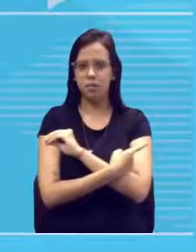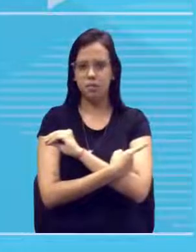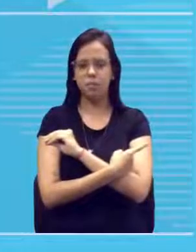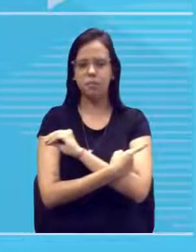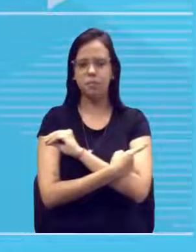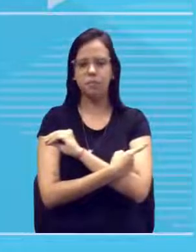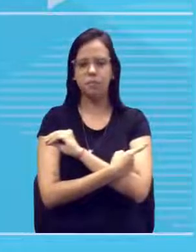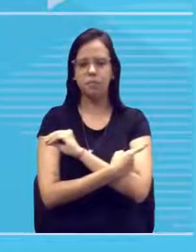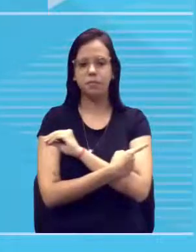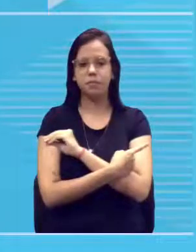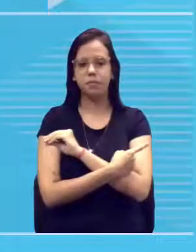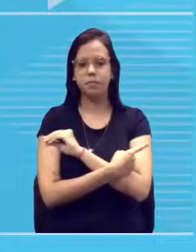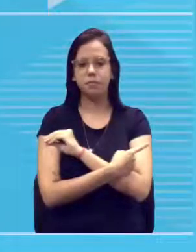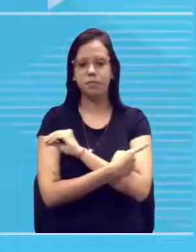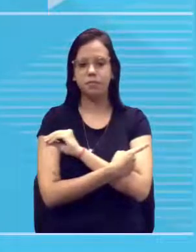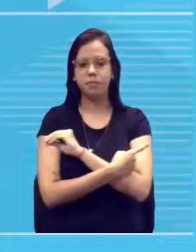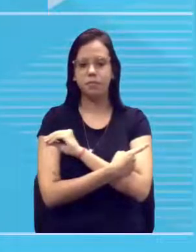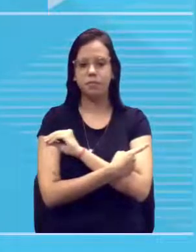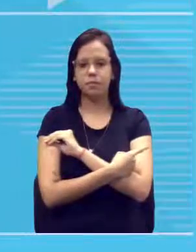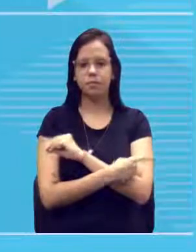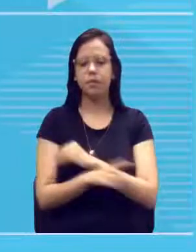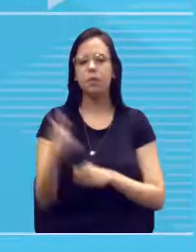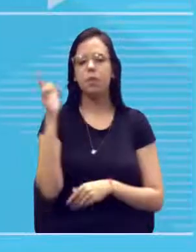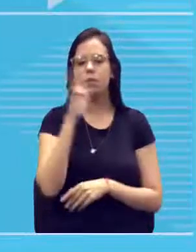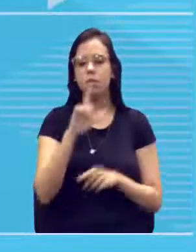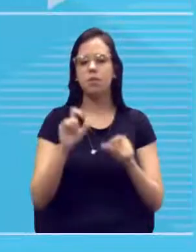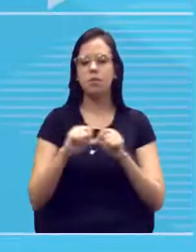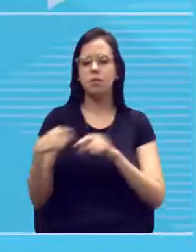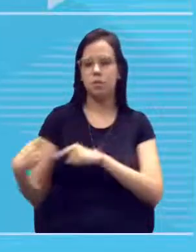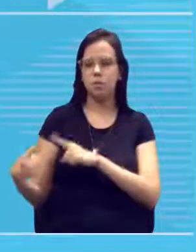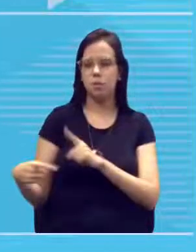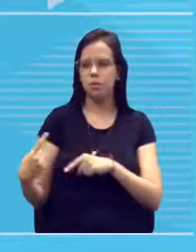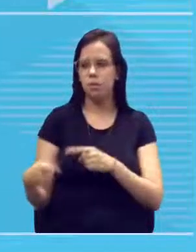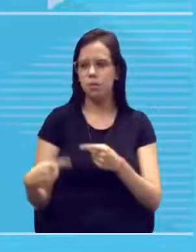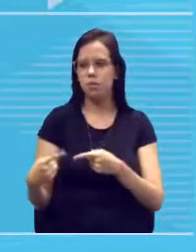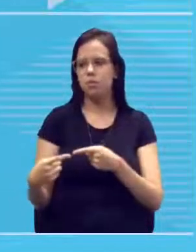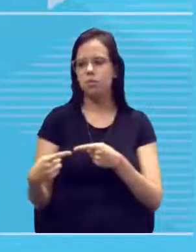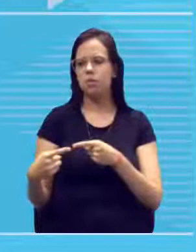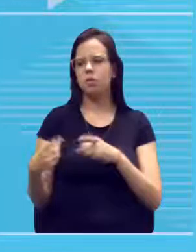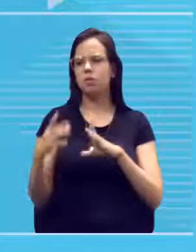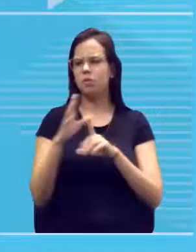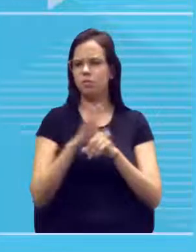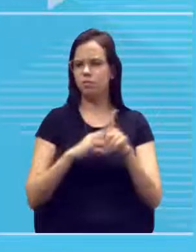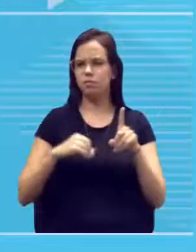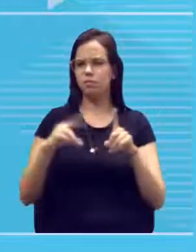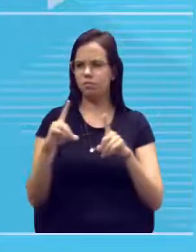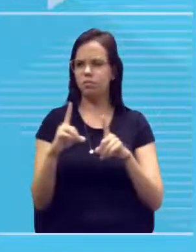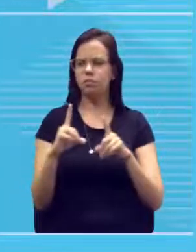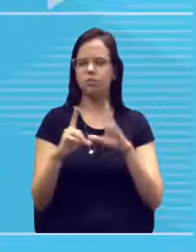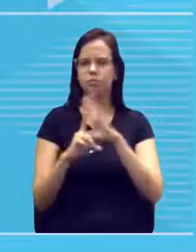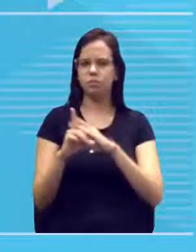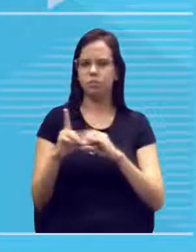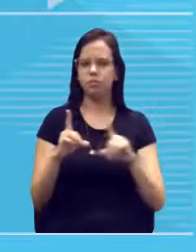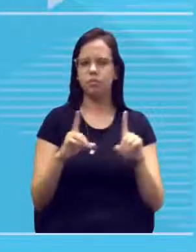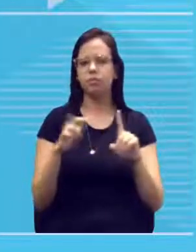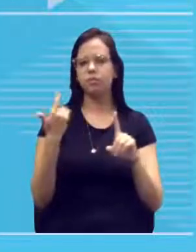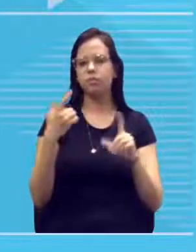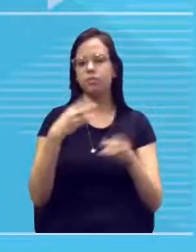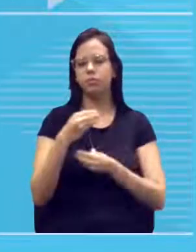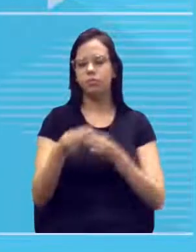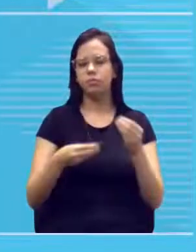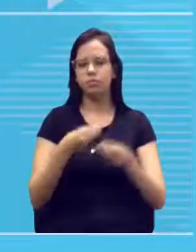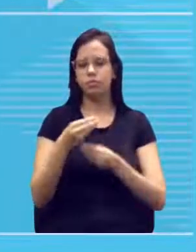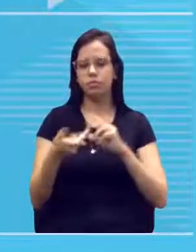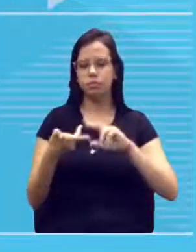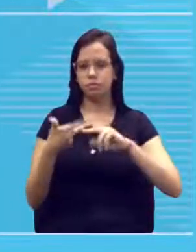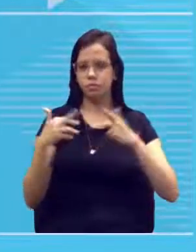tá? Eles conseguem fazer a reprodução assexuada. O que é essa reprodução assexuada? É aquela reprodução sem mistura de material